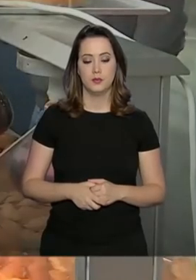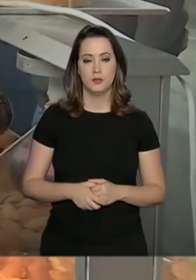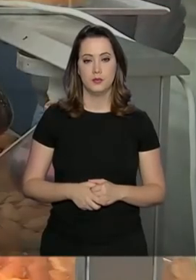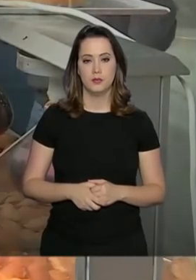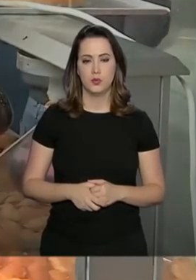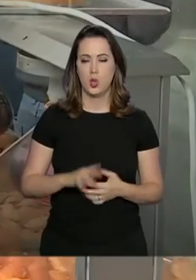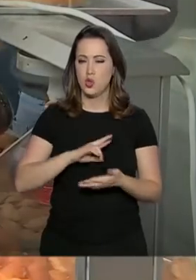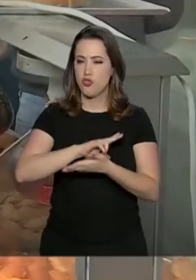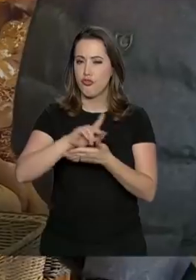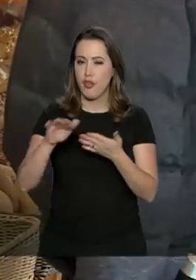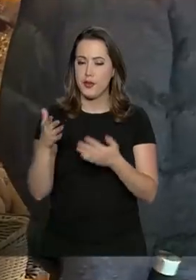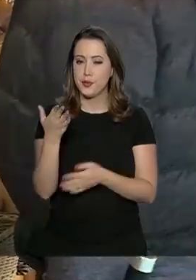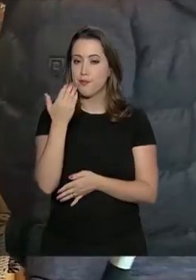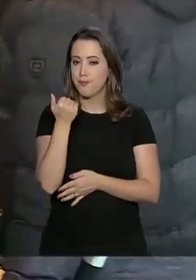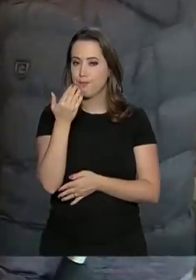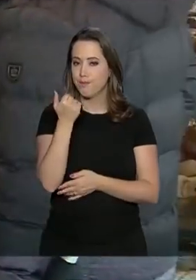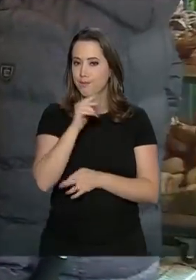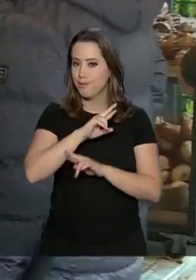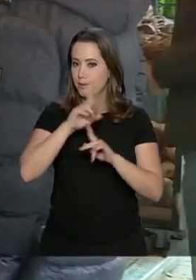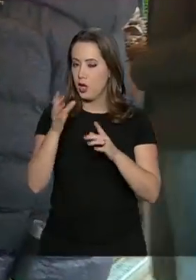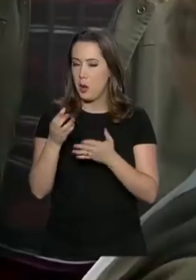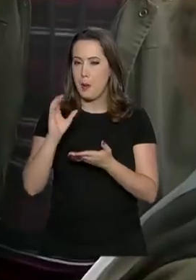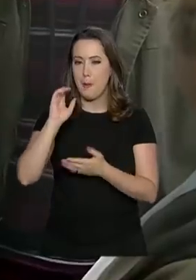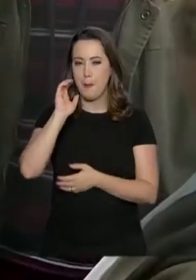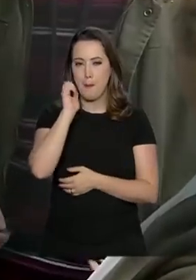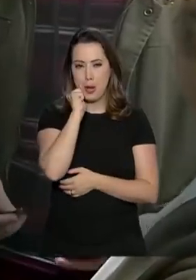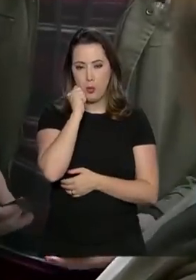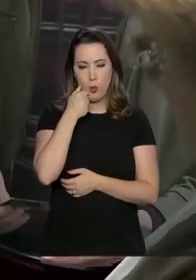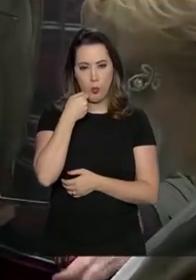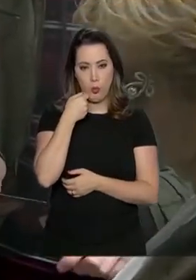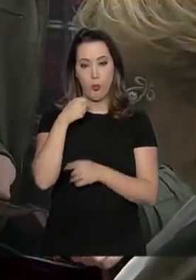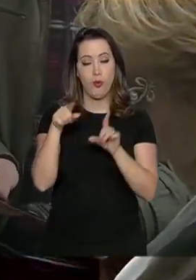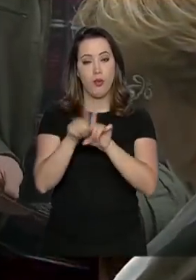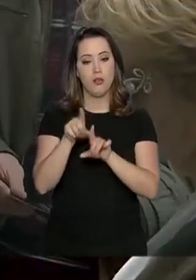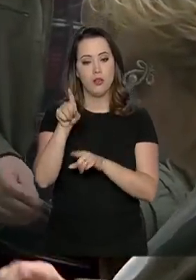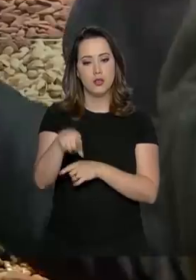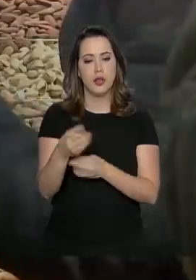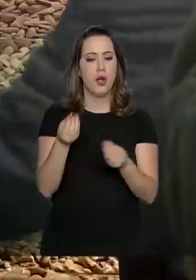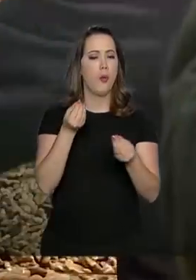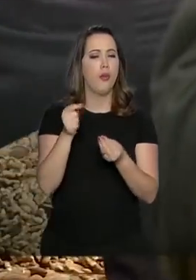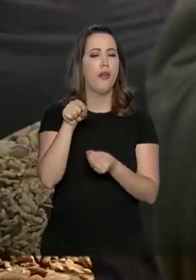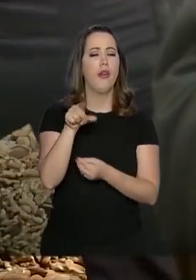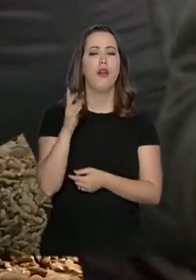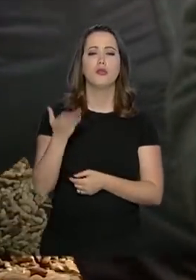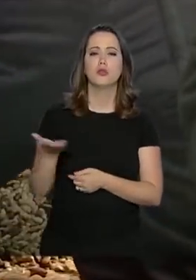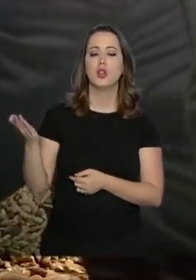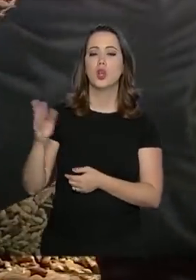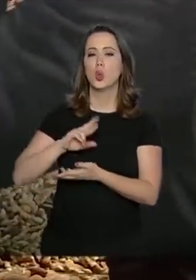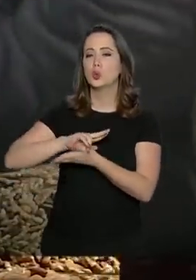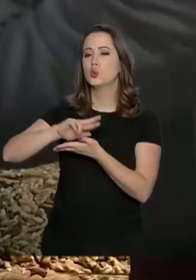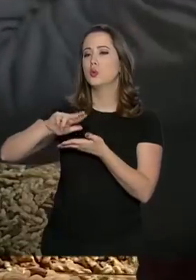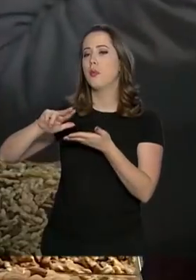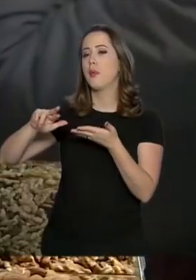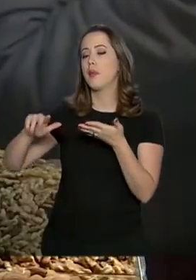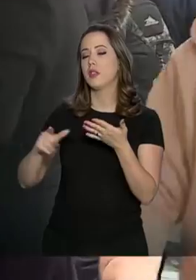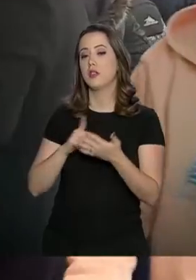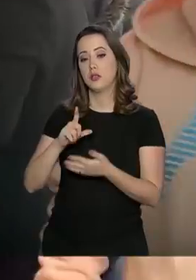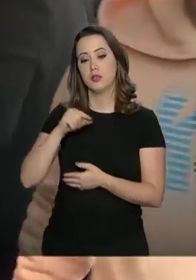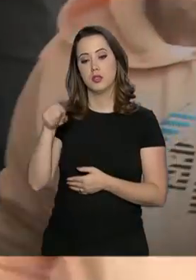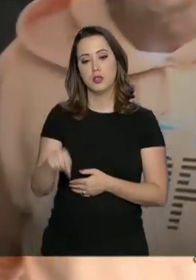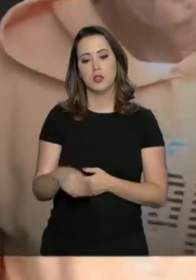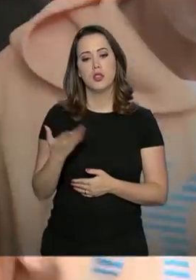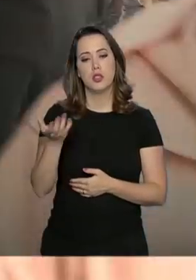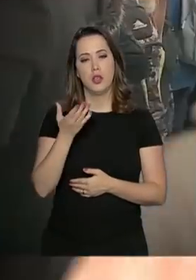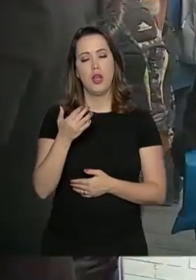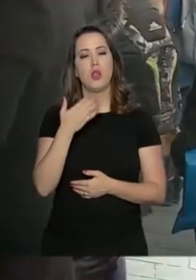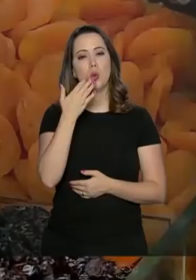Charutos, salgados, uma variedade de pães. Prefere uma castanha? Nozes, pistaches. Há uma infinidade por aqui. Quer